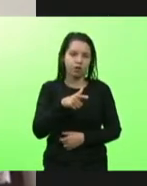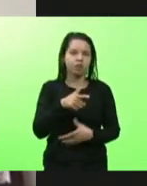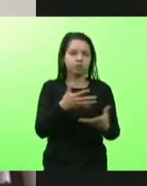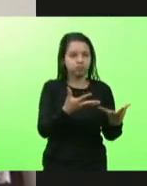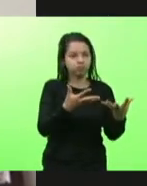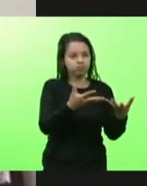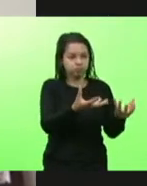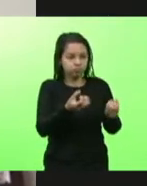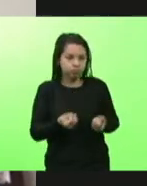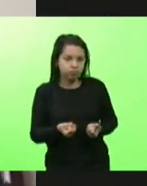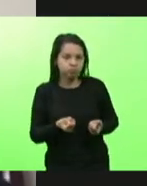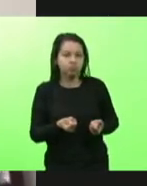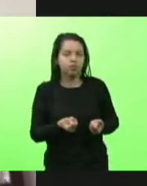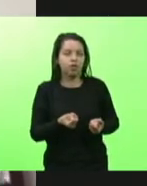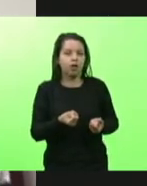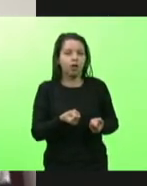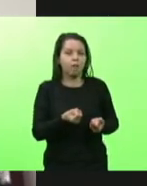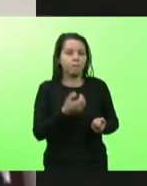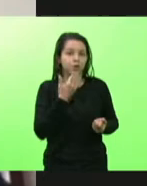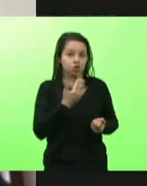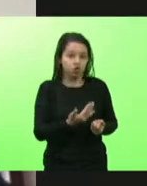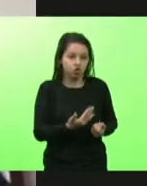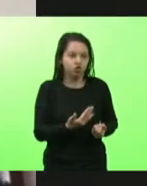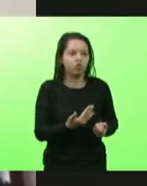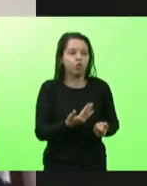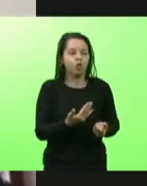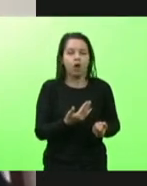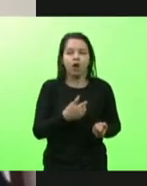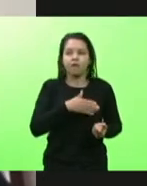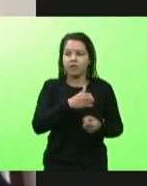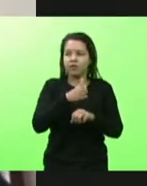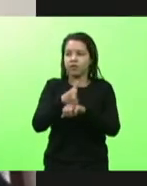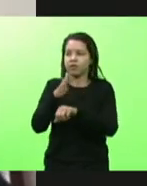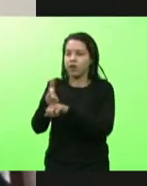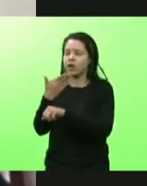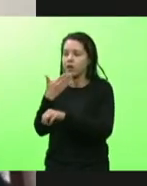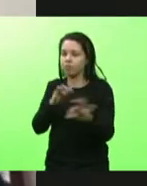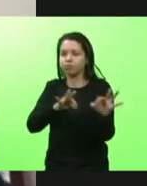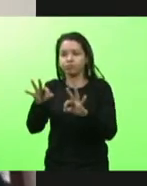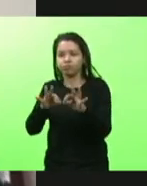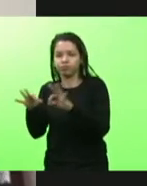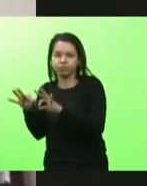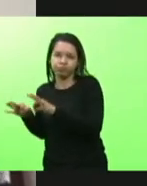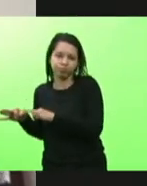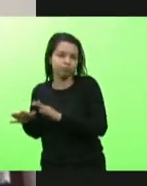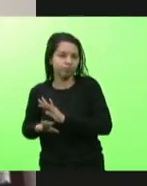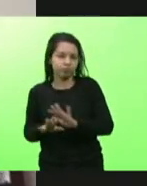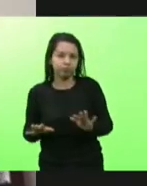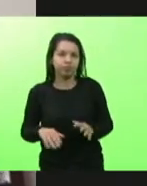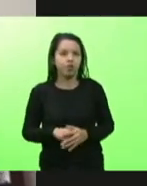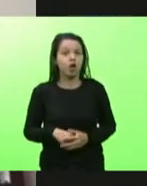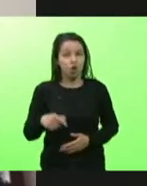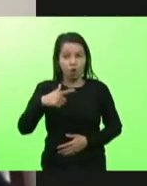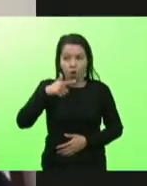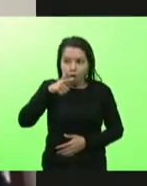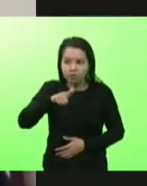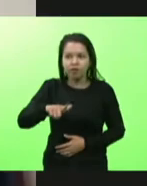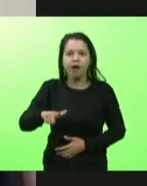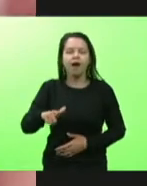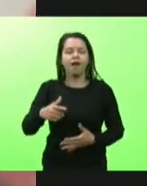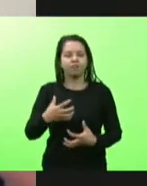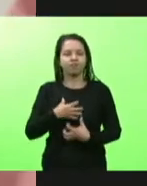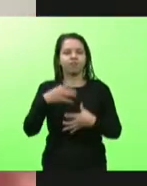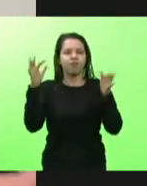A gente recebe as demandas e sai por aí tentando realizá-las. Então, quando a gente consegue, é um momento de muita felicidade.